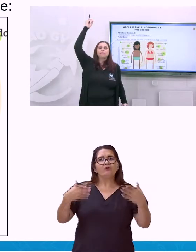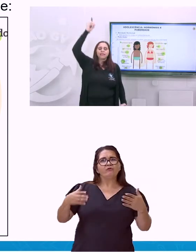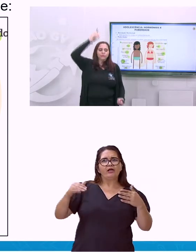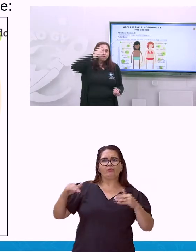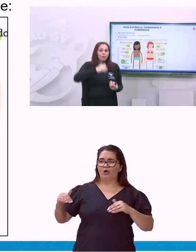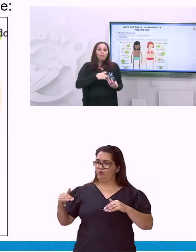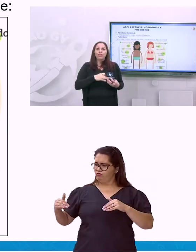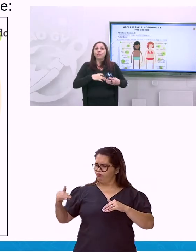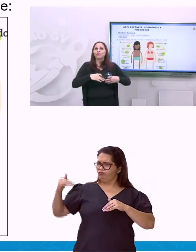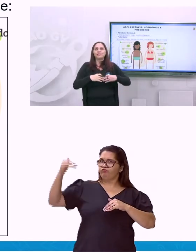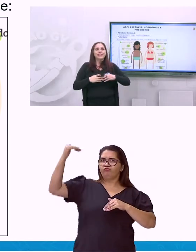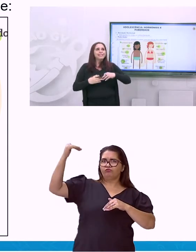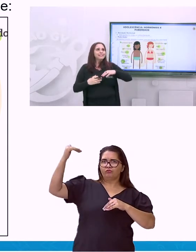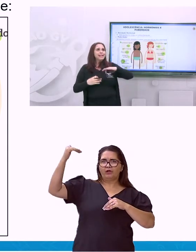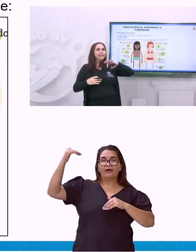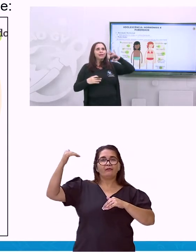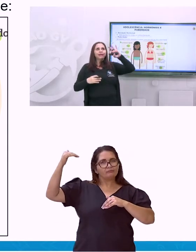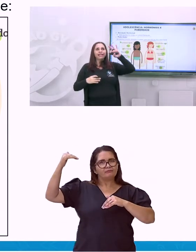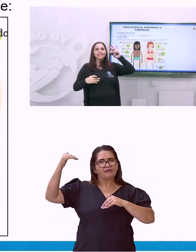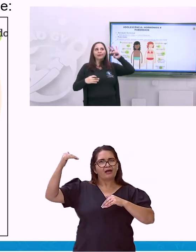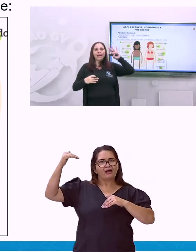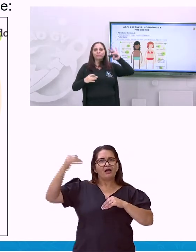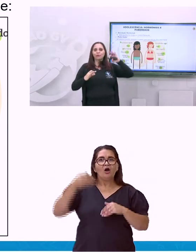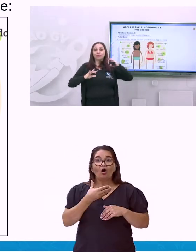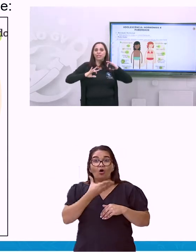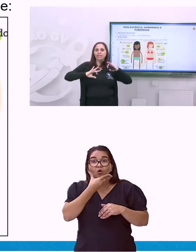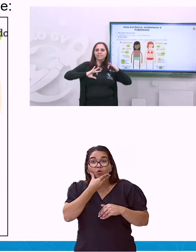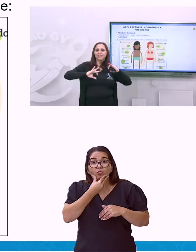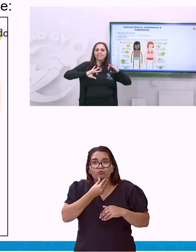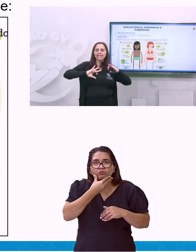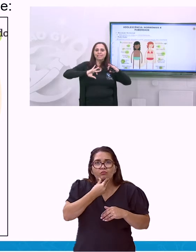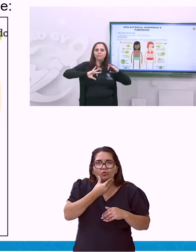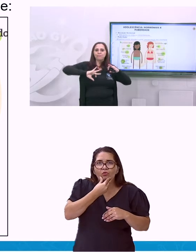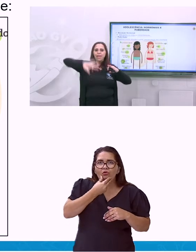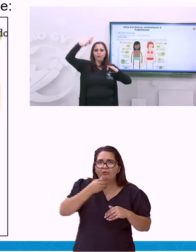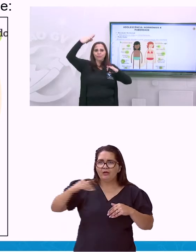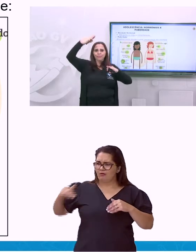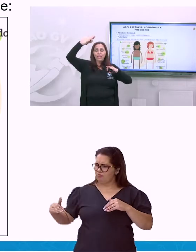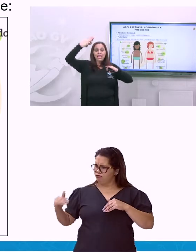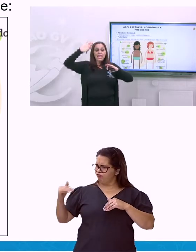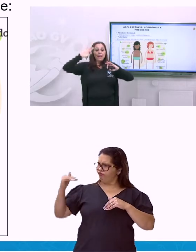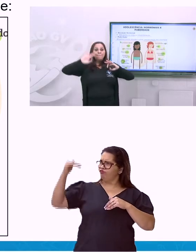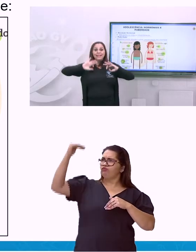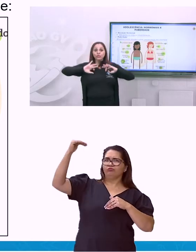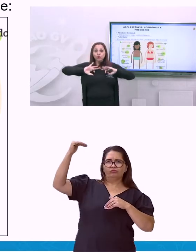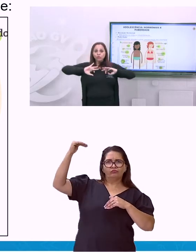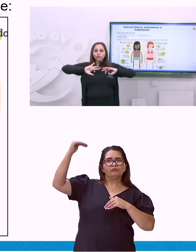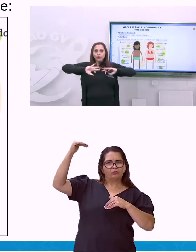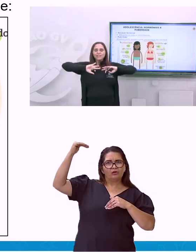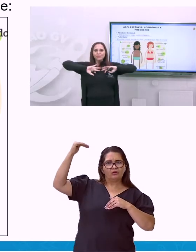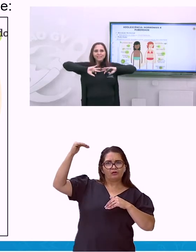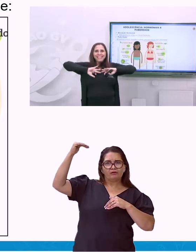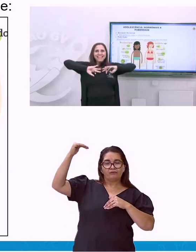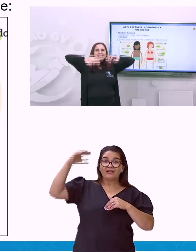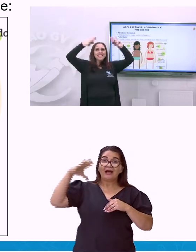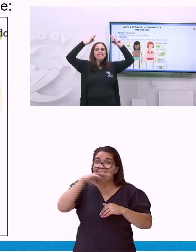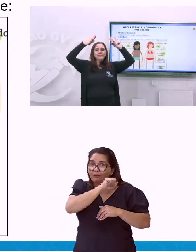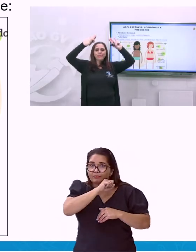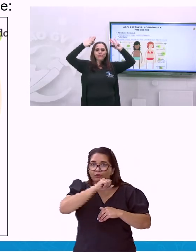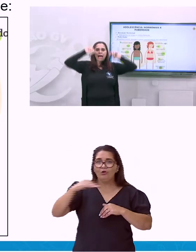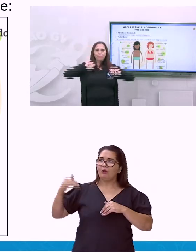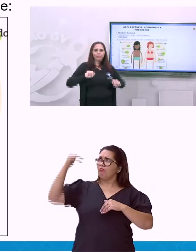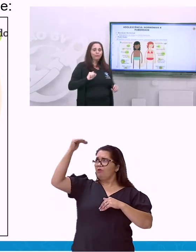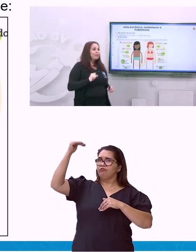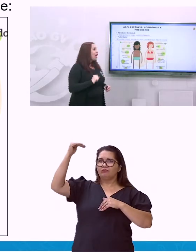crescimento. O menino, às vezes, não cresce tão rápido. A menina, às vezes, cresce primeiro. Mas todos os dois vão ter esse